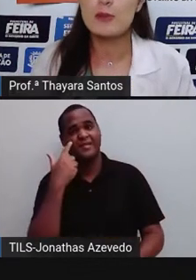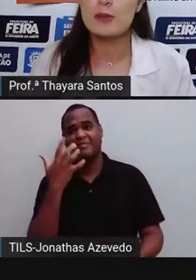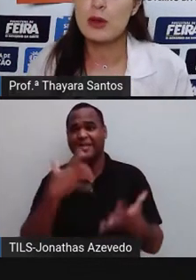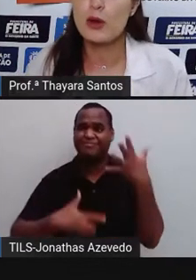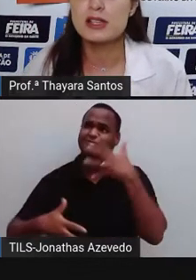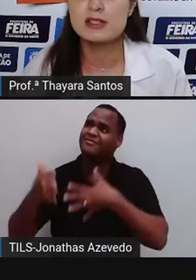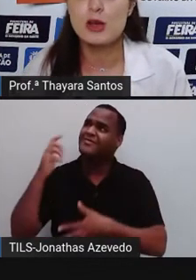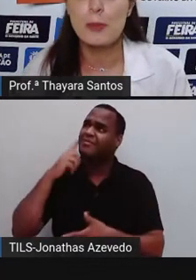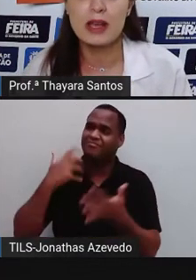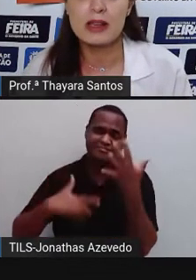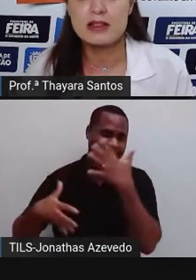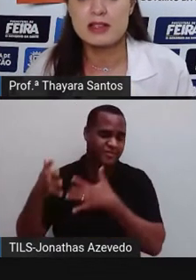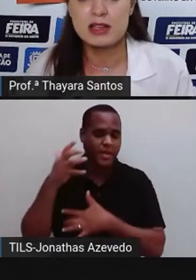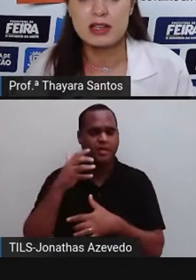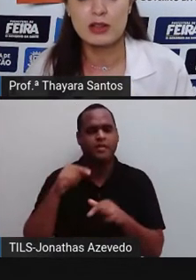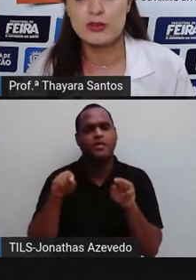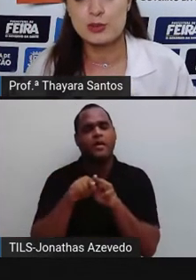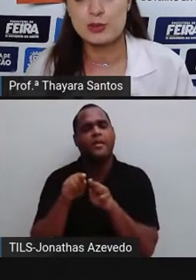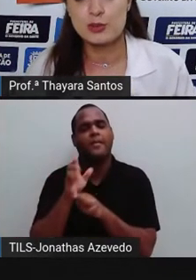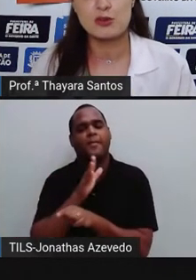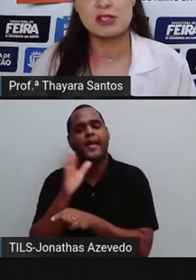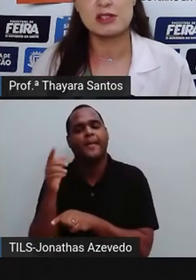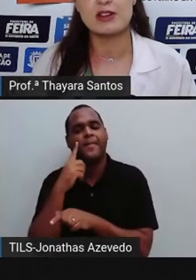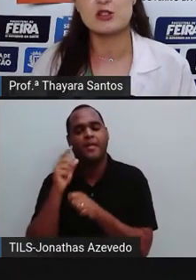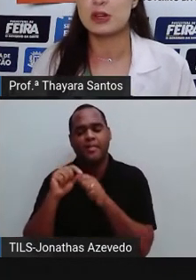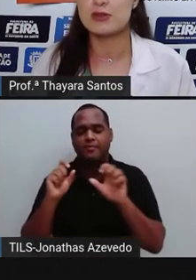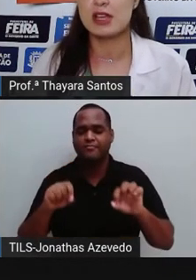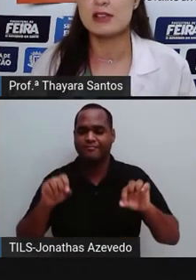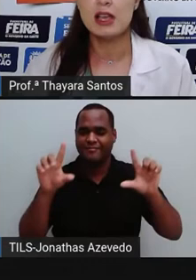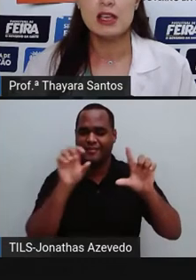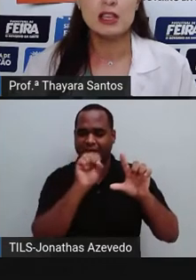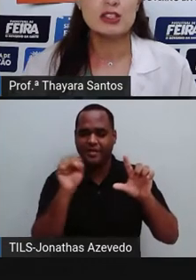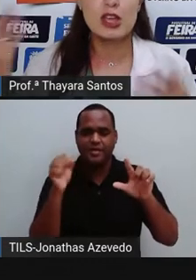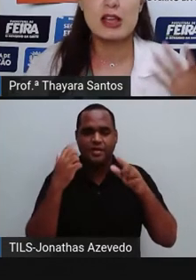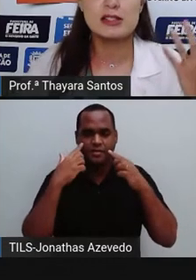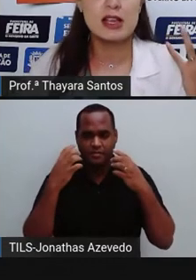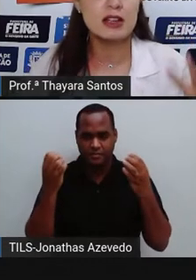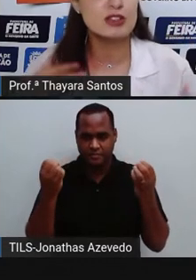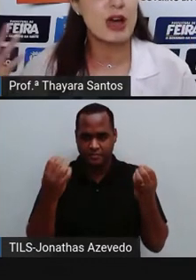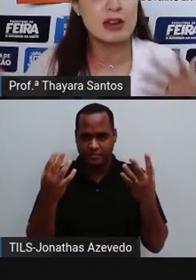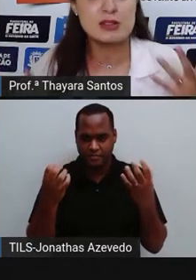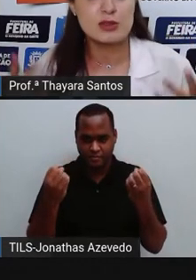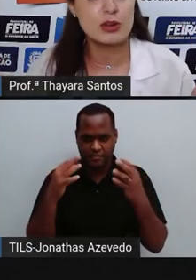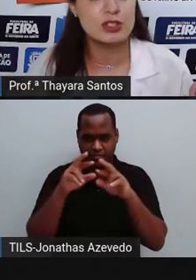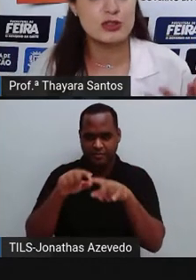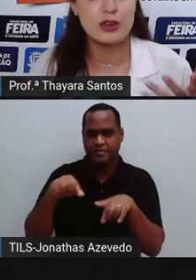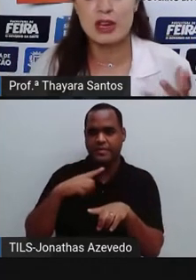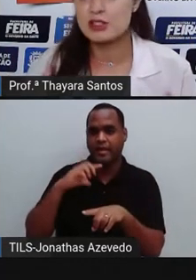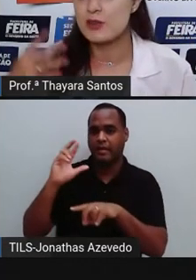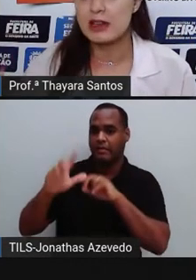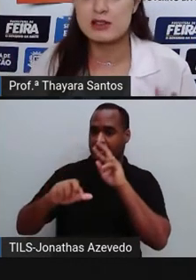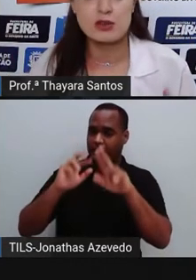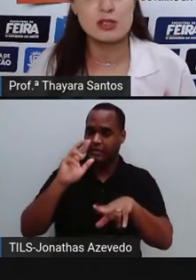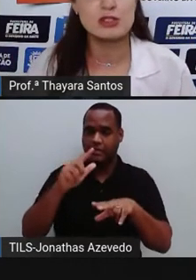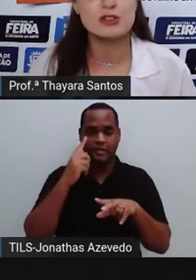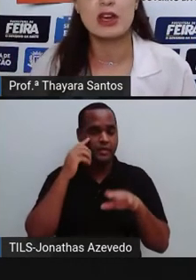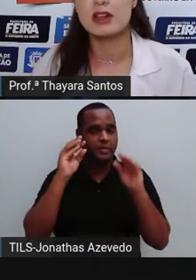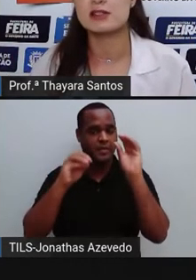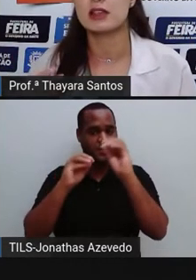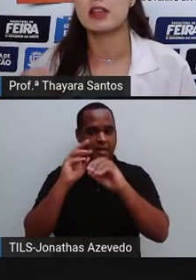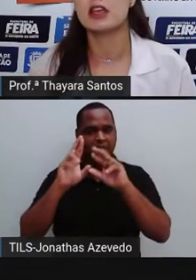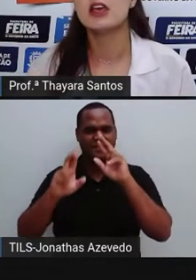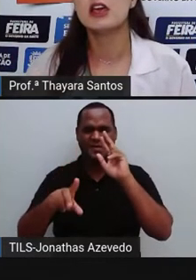É a mesma coisa se eu pegasse aqui e fosse produzir um slide para vocês, e enche-se ele de várias cores diferentes, várias coisas